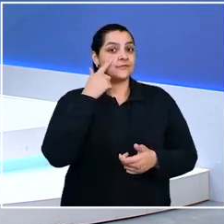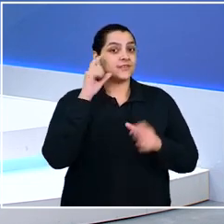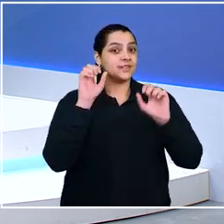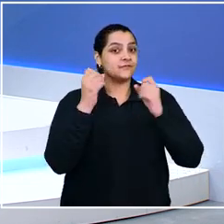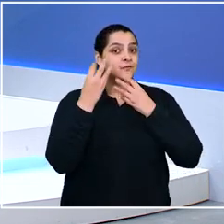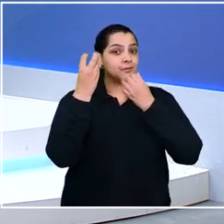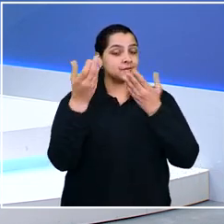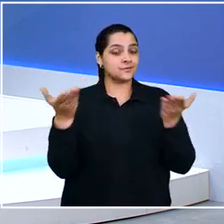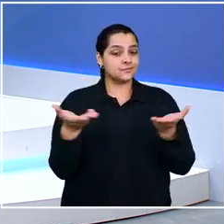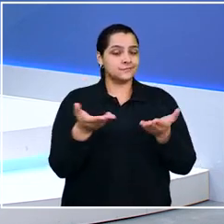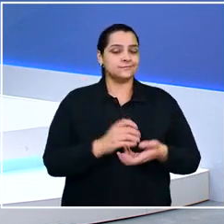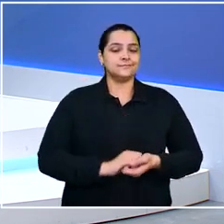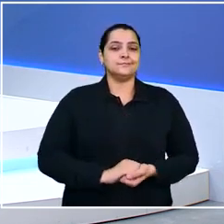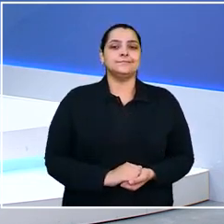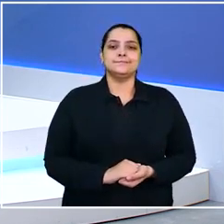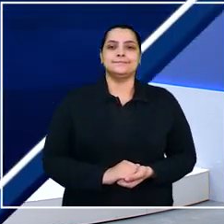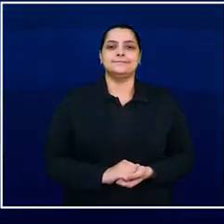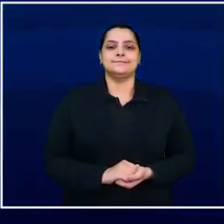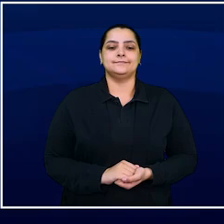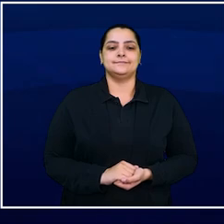Veja os destaques desta edição.